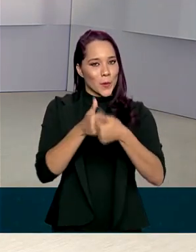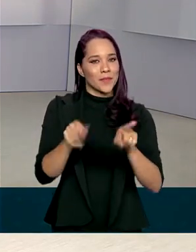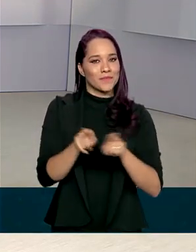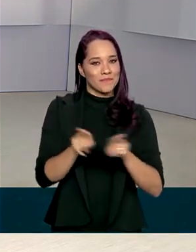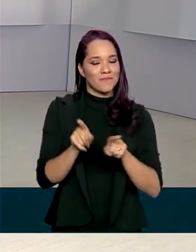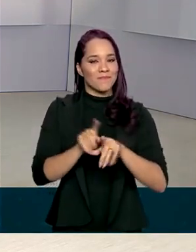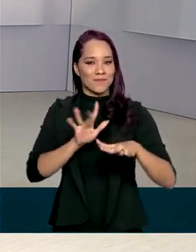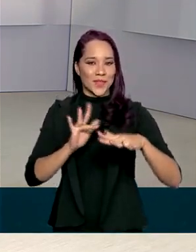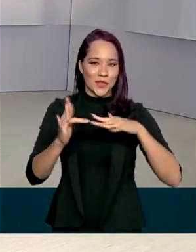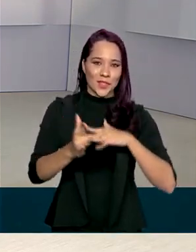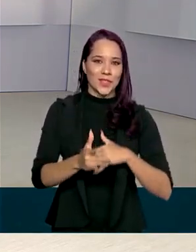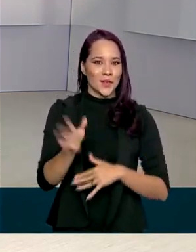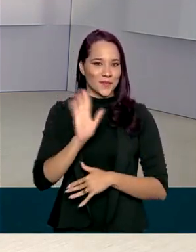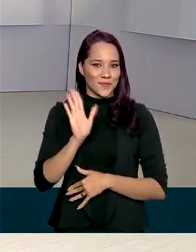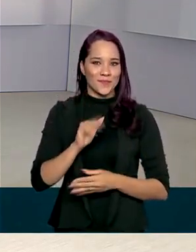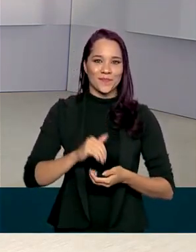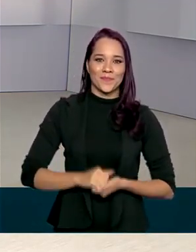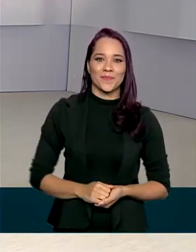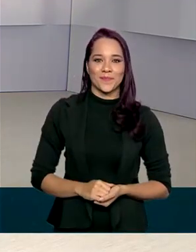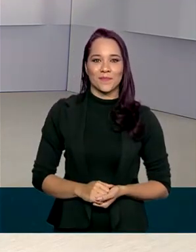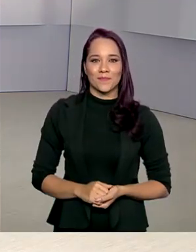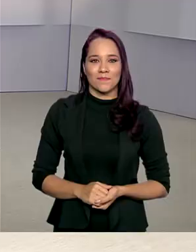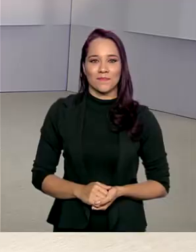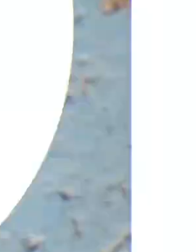também pelas redes sociais. Até a próxima edição. Tchau!